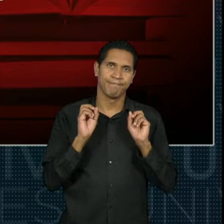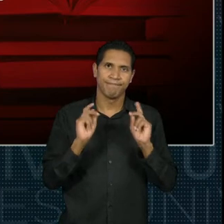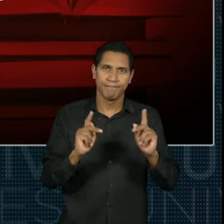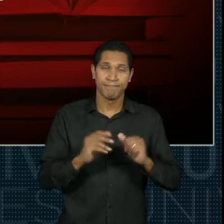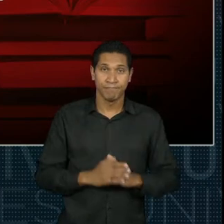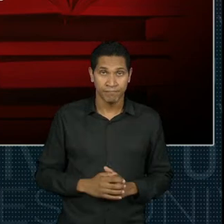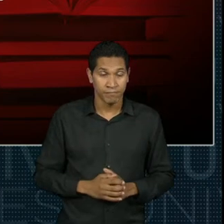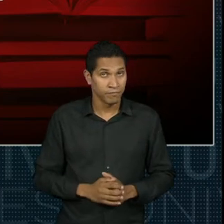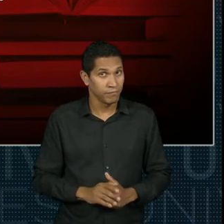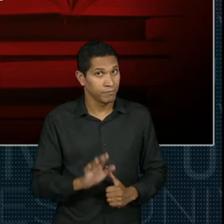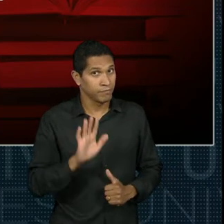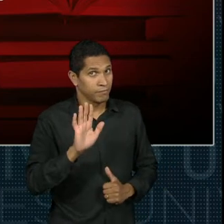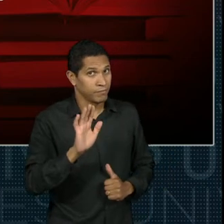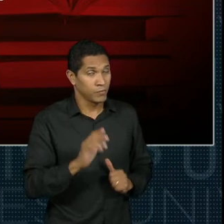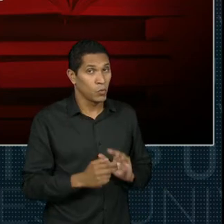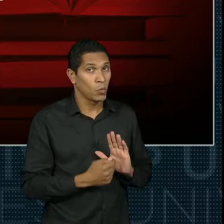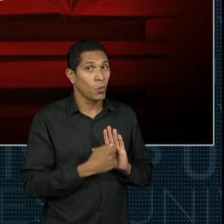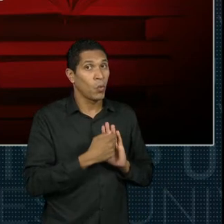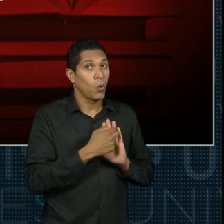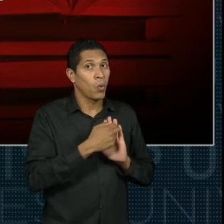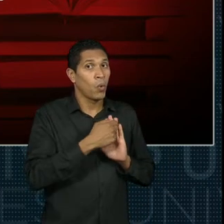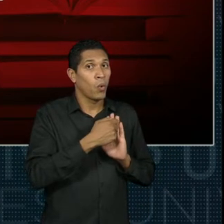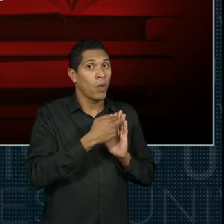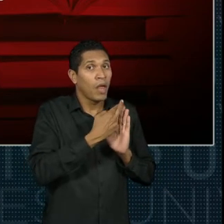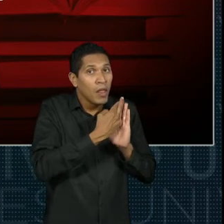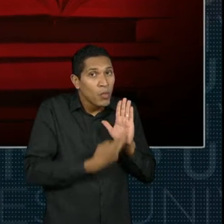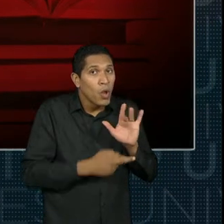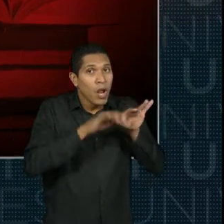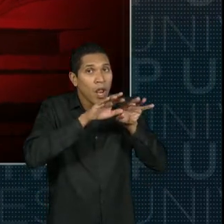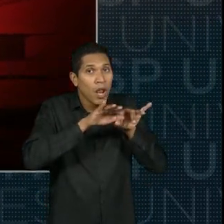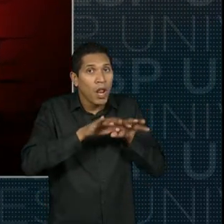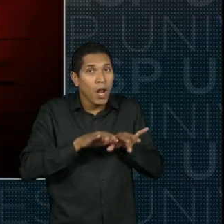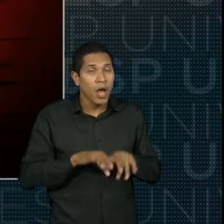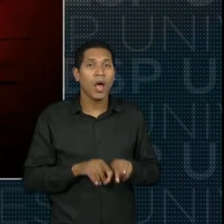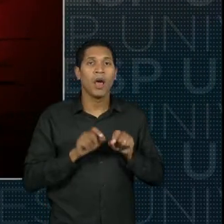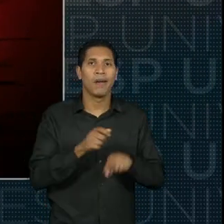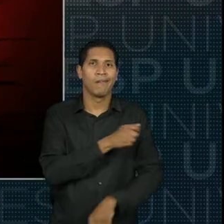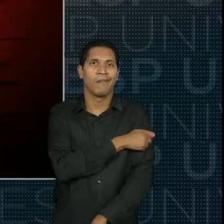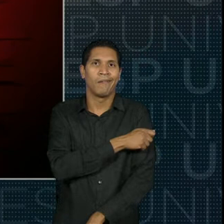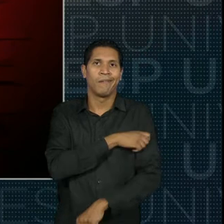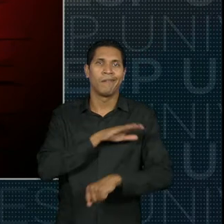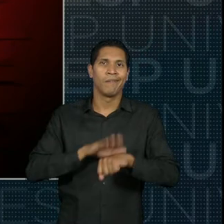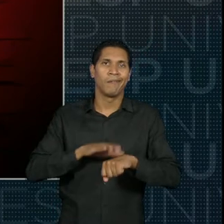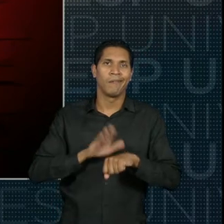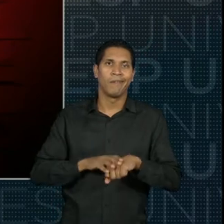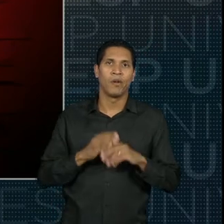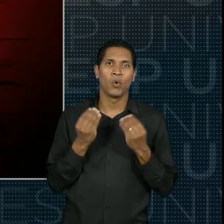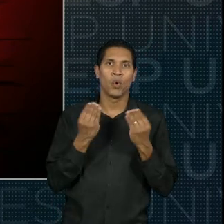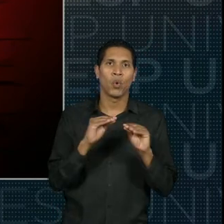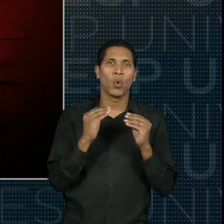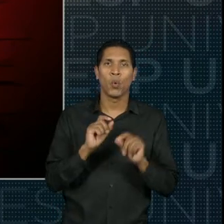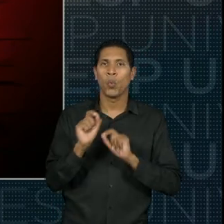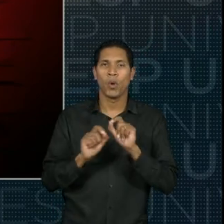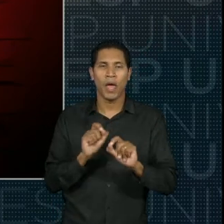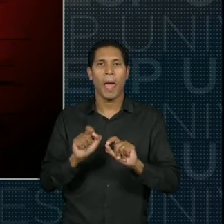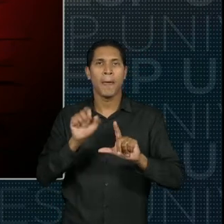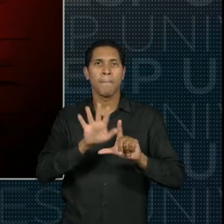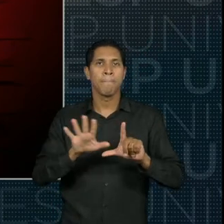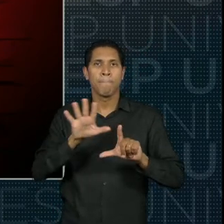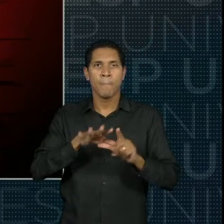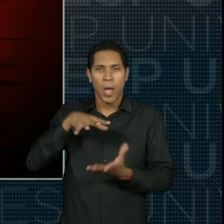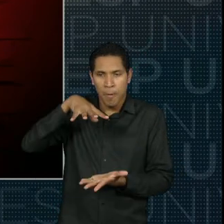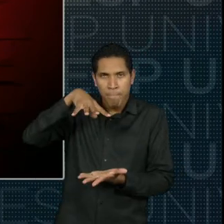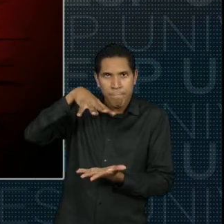No relatório, o aluno vai ter que colocar imagens dos certificados dos